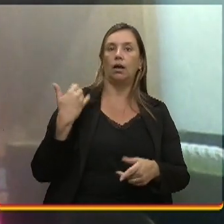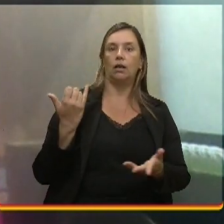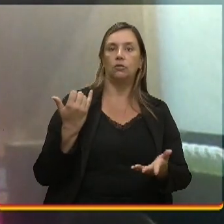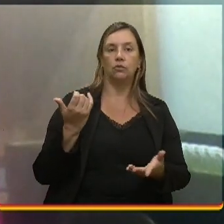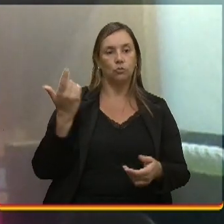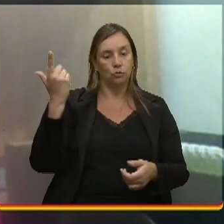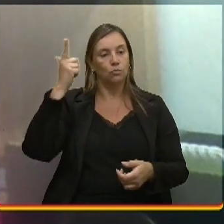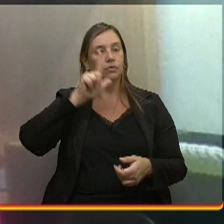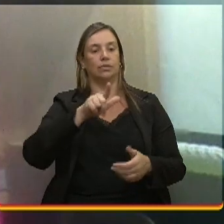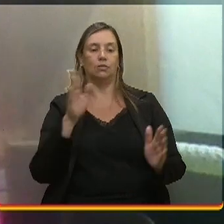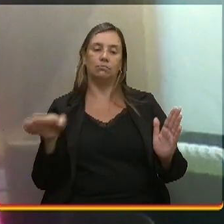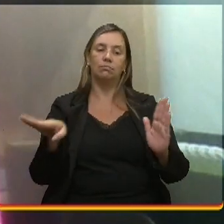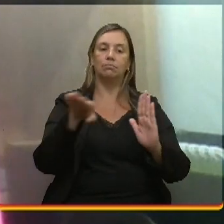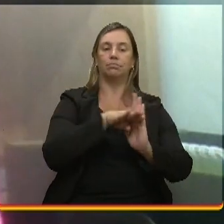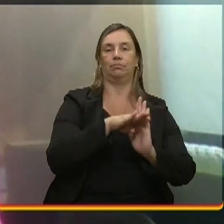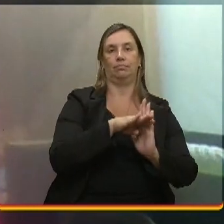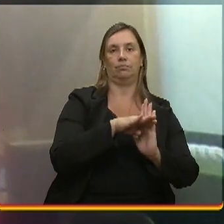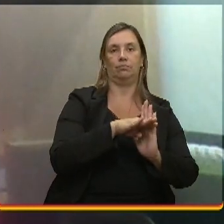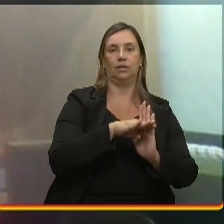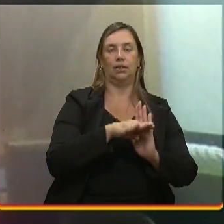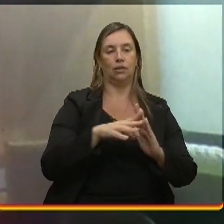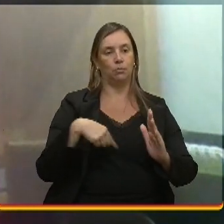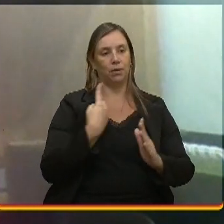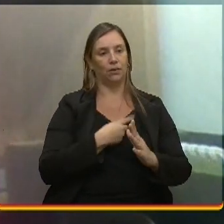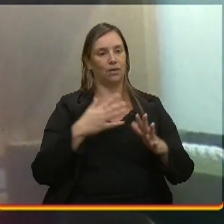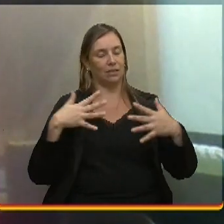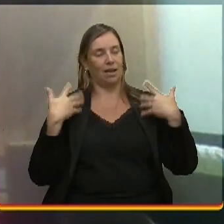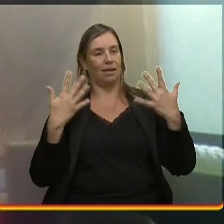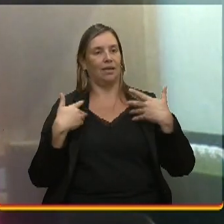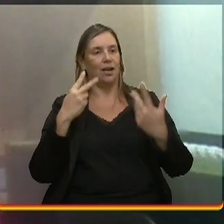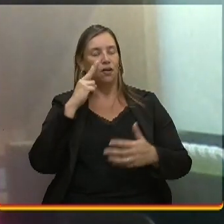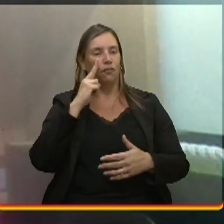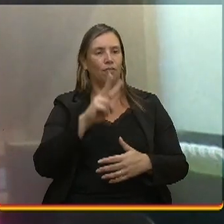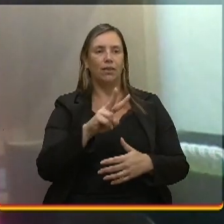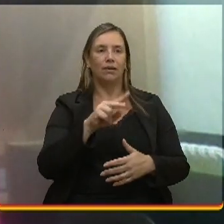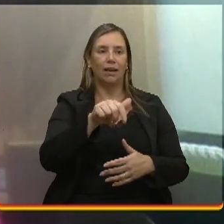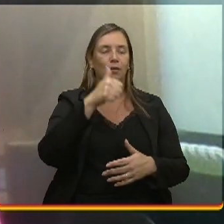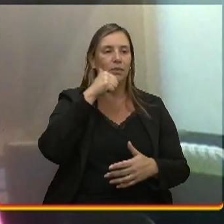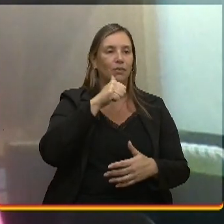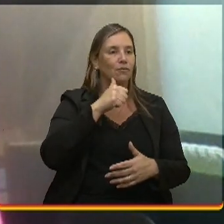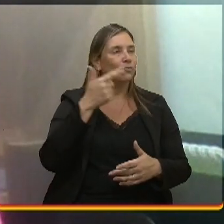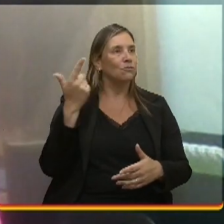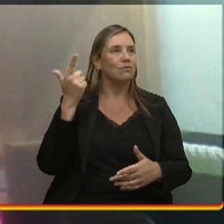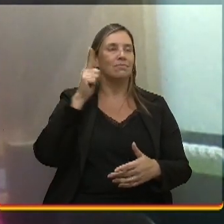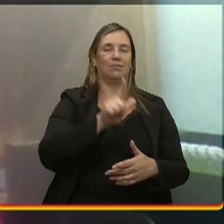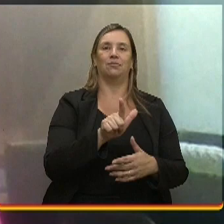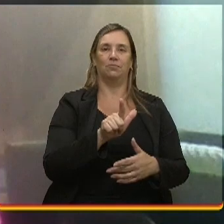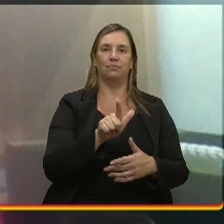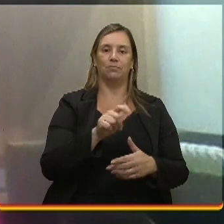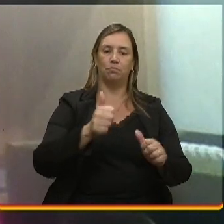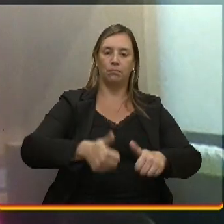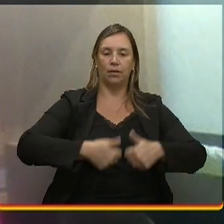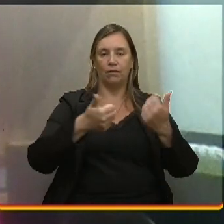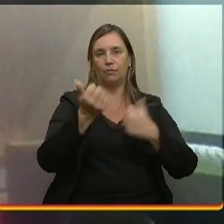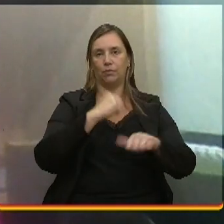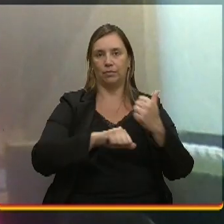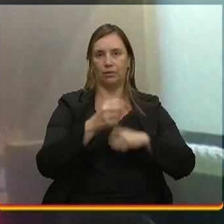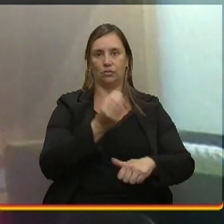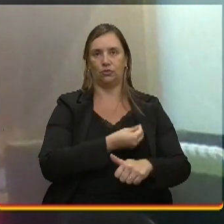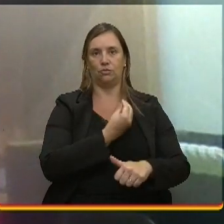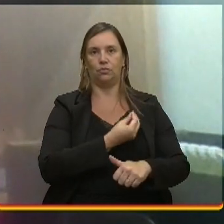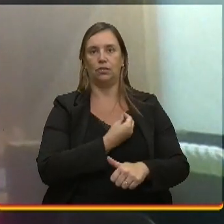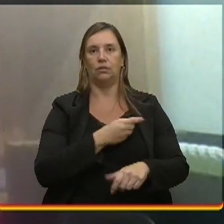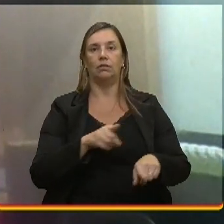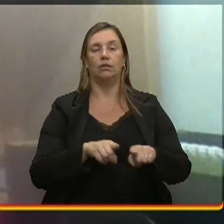grande para nós ver que ela está conseguindo melhorar a qualidade de vida dela e também da empresa. Isso justifica que mais mulheres